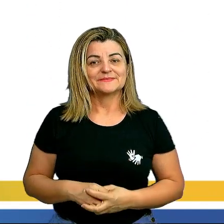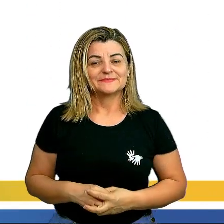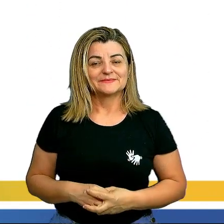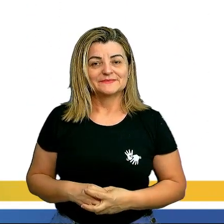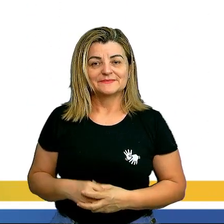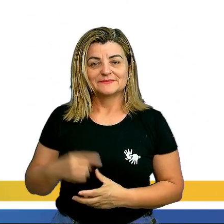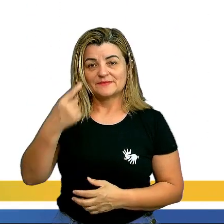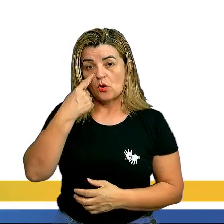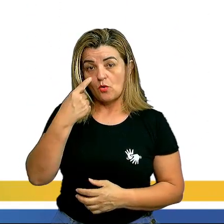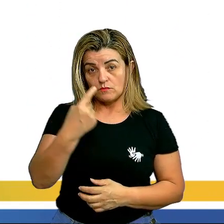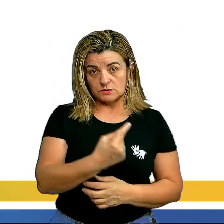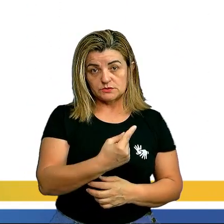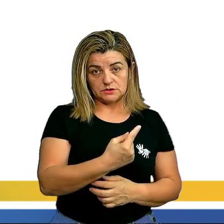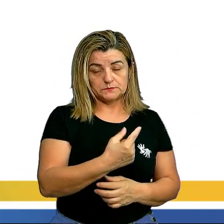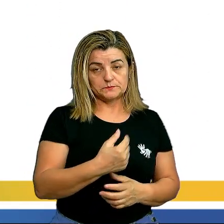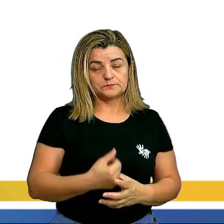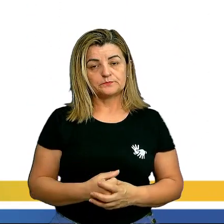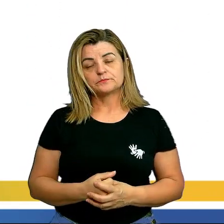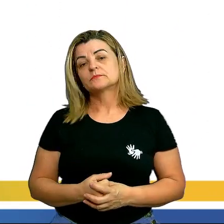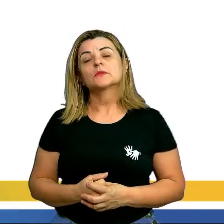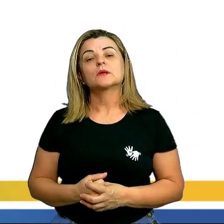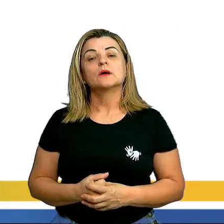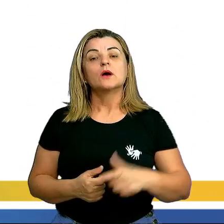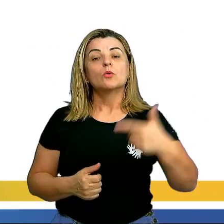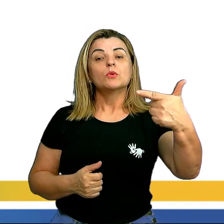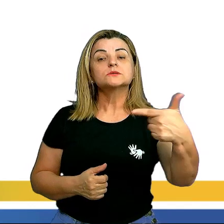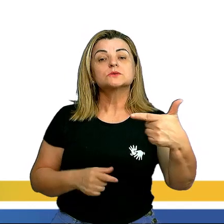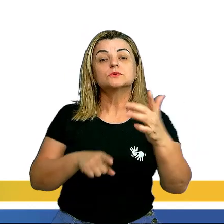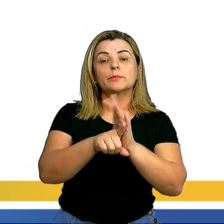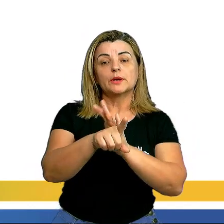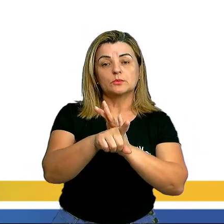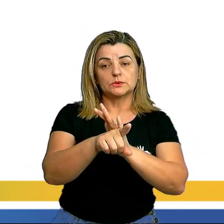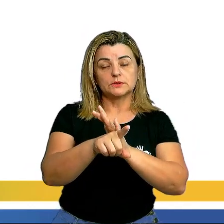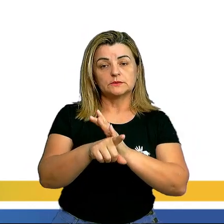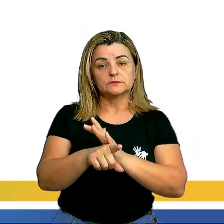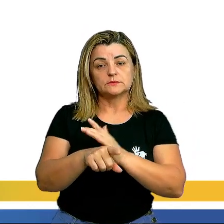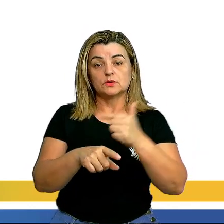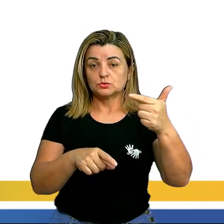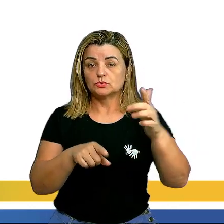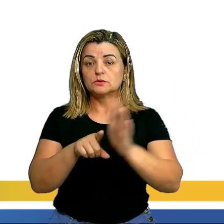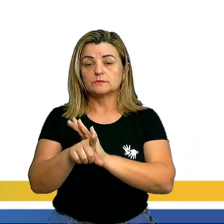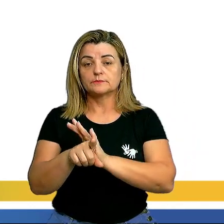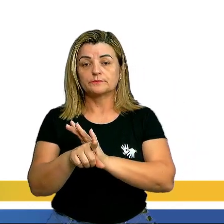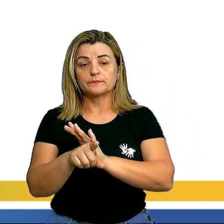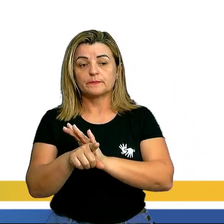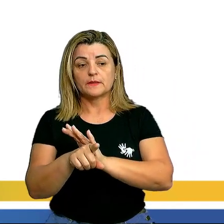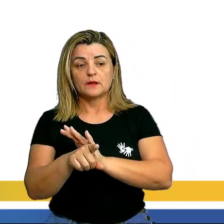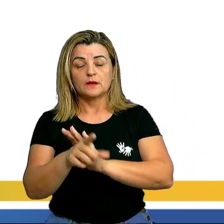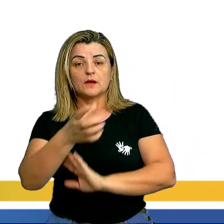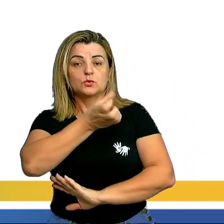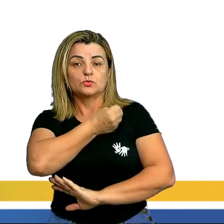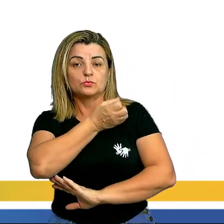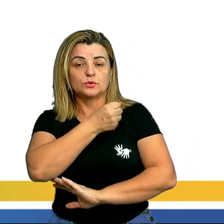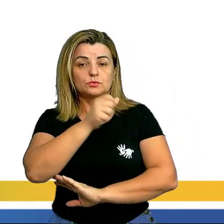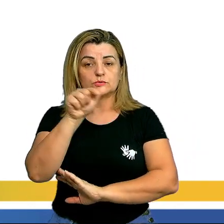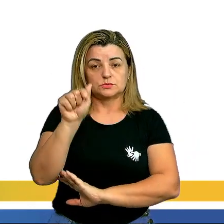Então vejamos aí, pessoal, uma segunda questão, tá? A segunda questão é a questão de número 7, e ela está